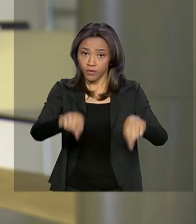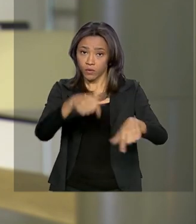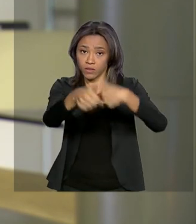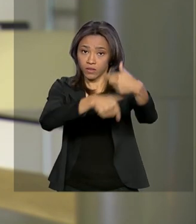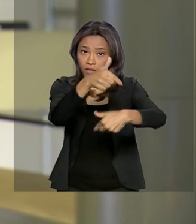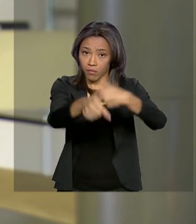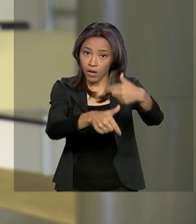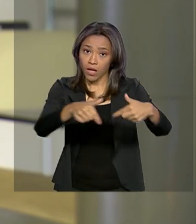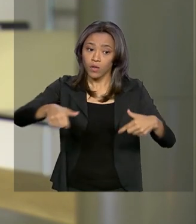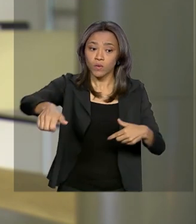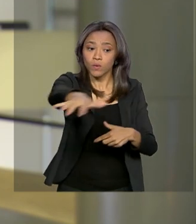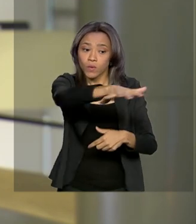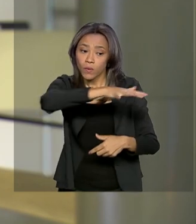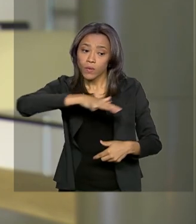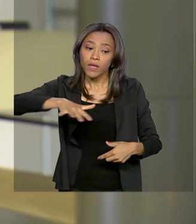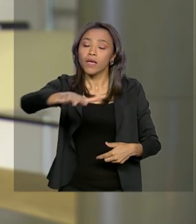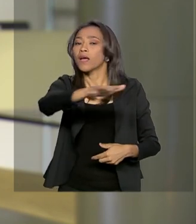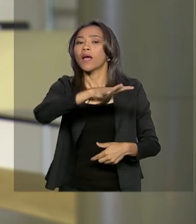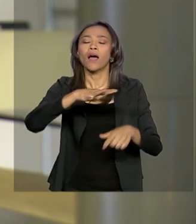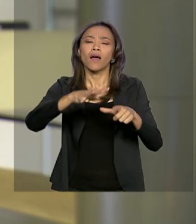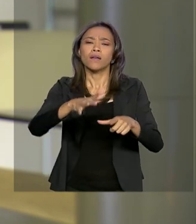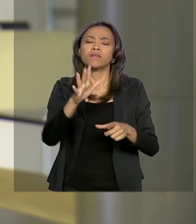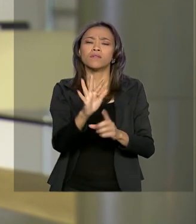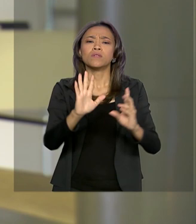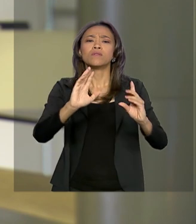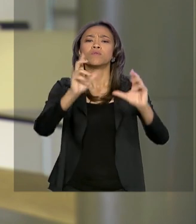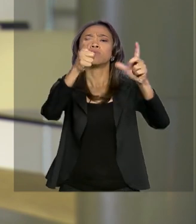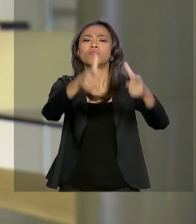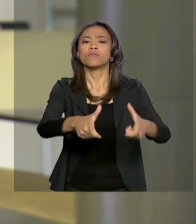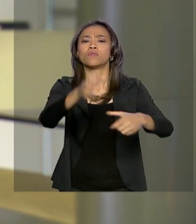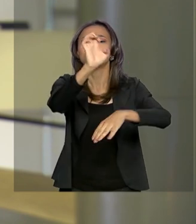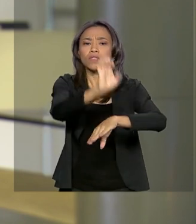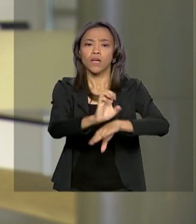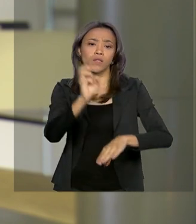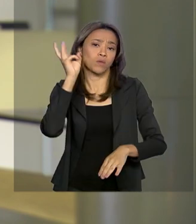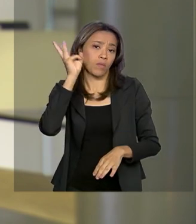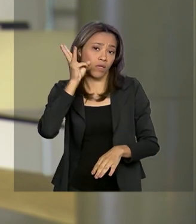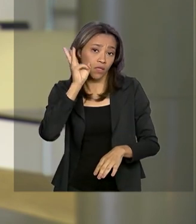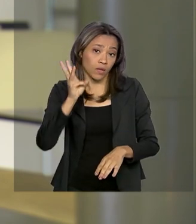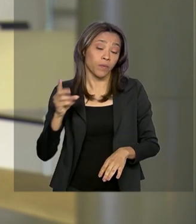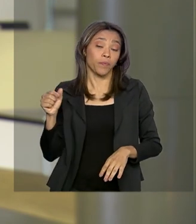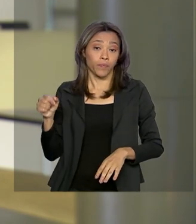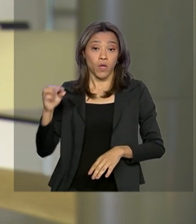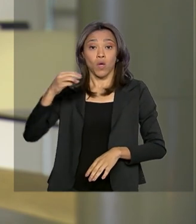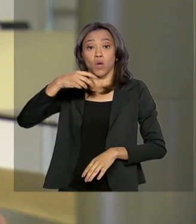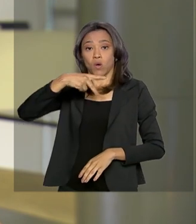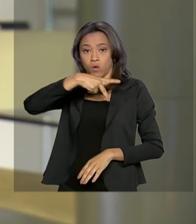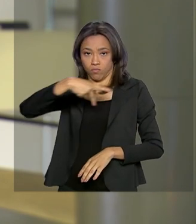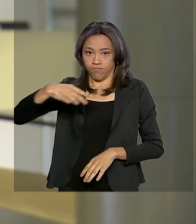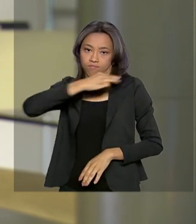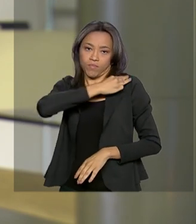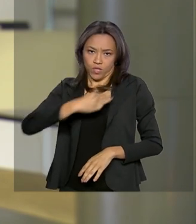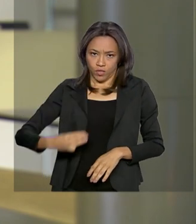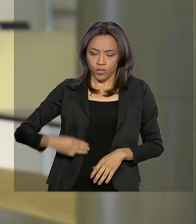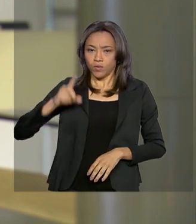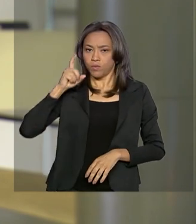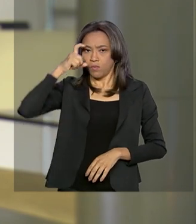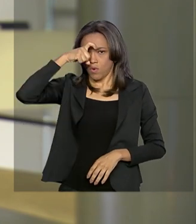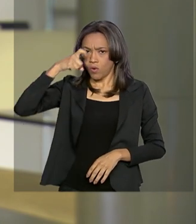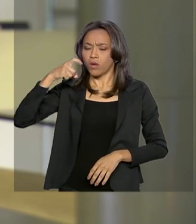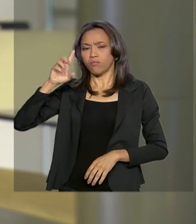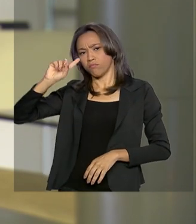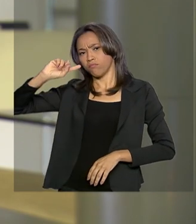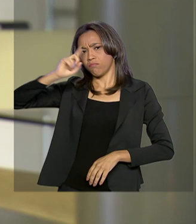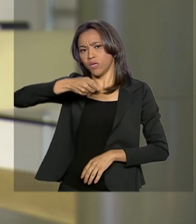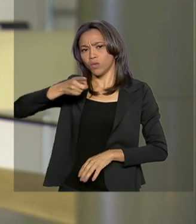-índios na terra indígena Canabrava, Guajajara, no Maranhão. Pelo Twitter, o ministro Sérgio Moro informou que autorizou o envio da